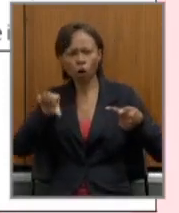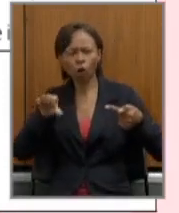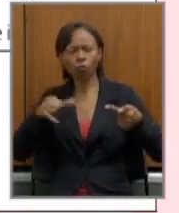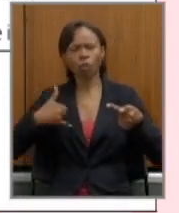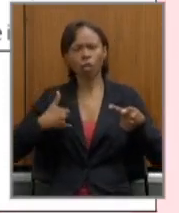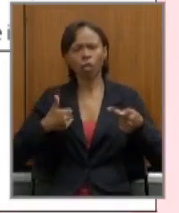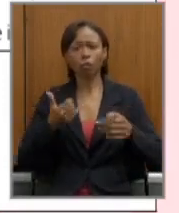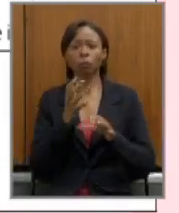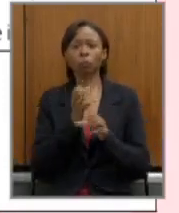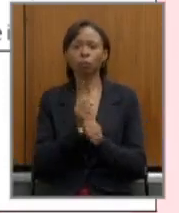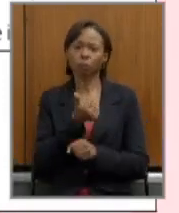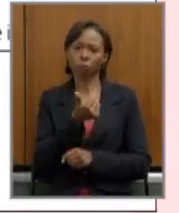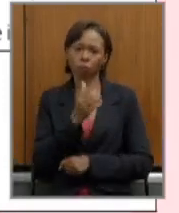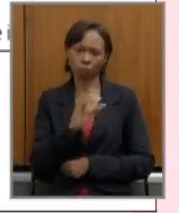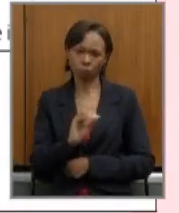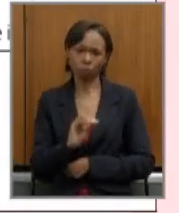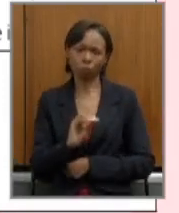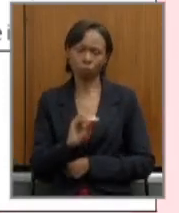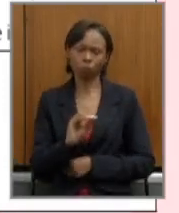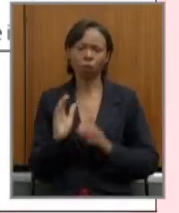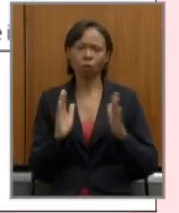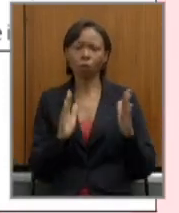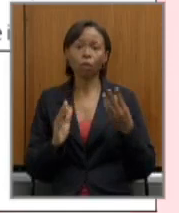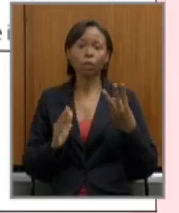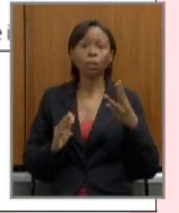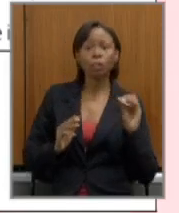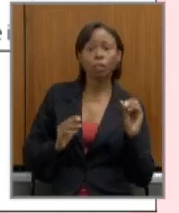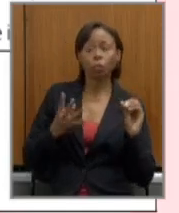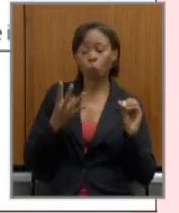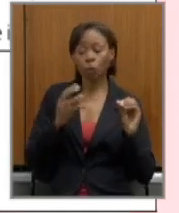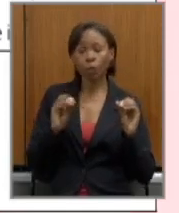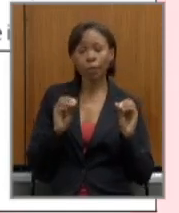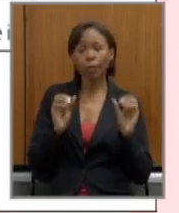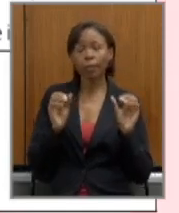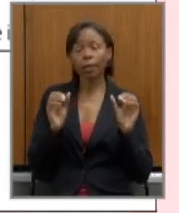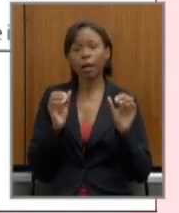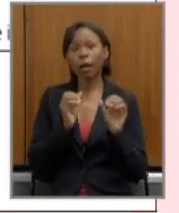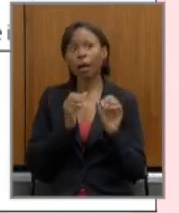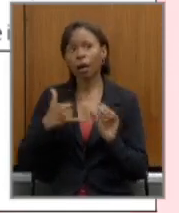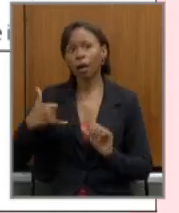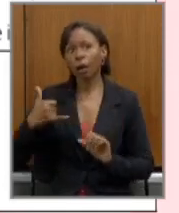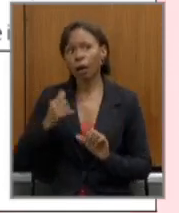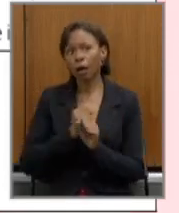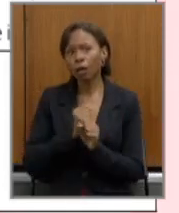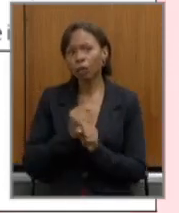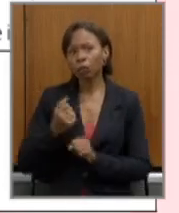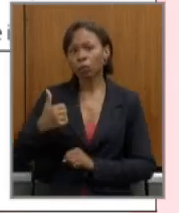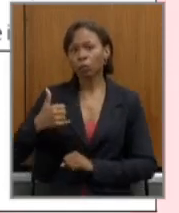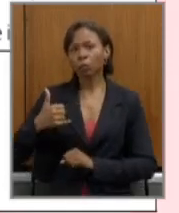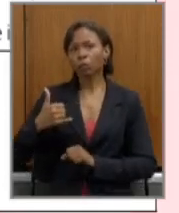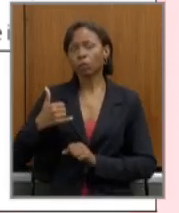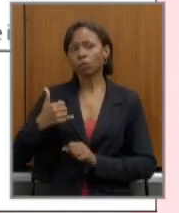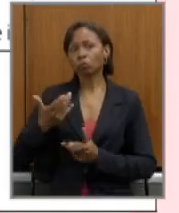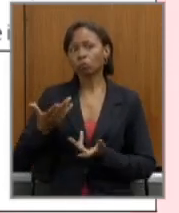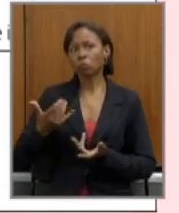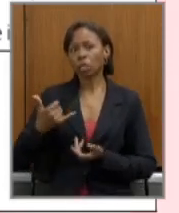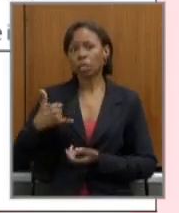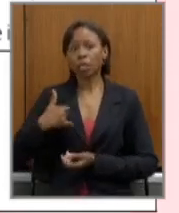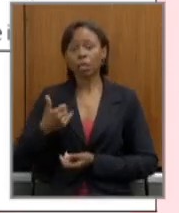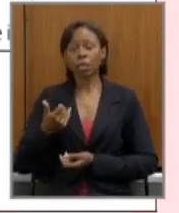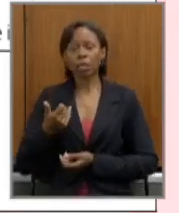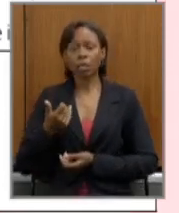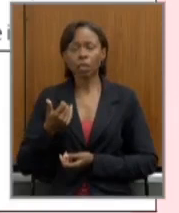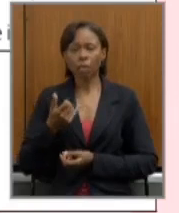dez anos entre 30 e 40 anos 15 anos entre 41 e